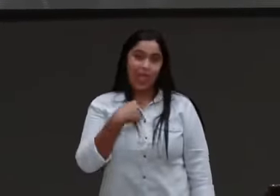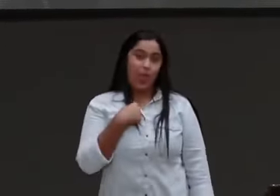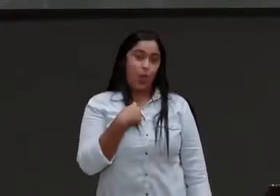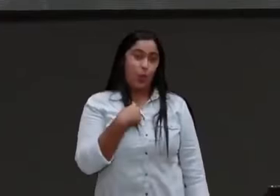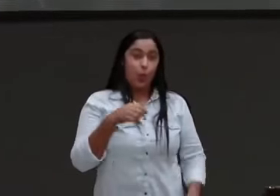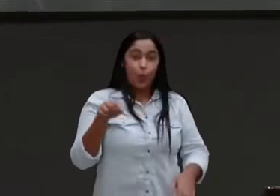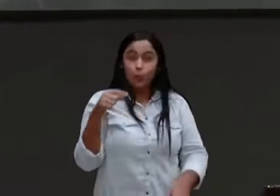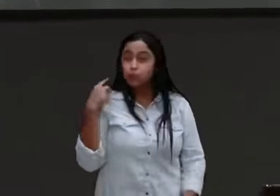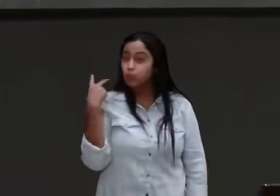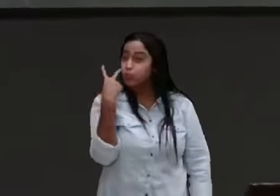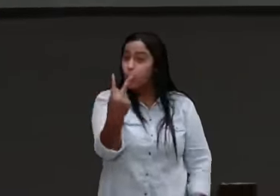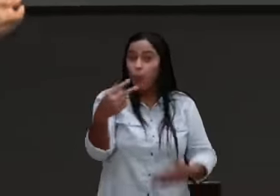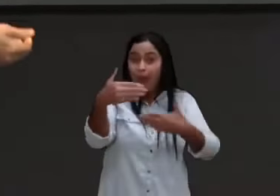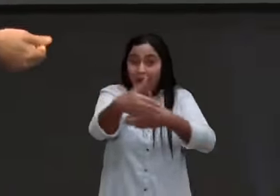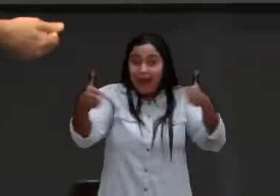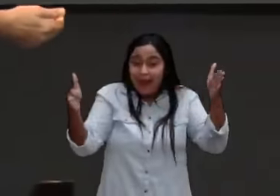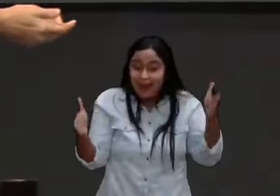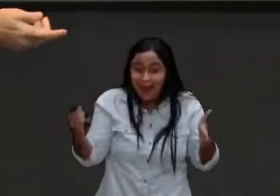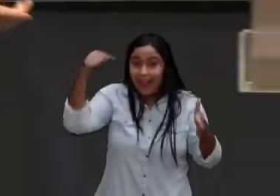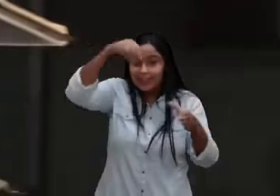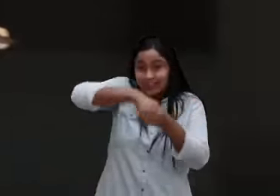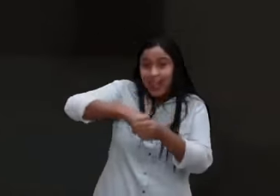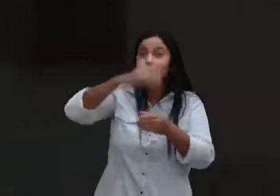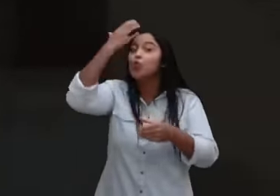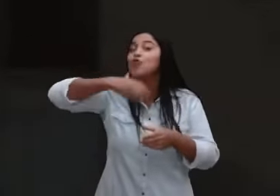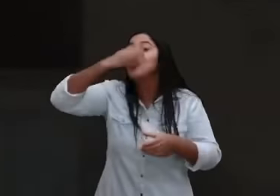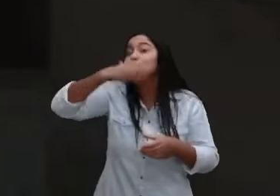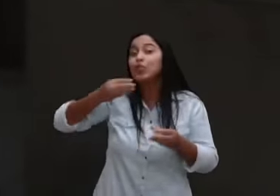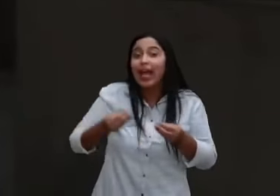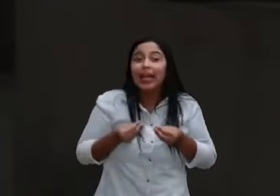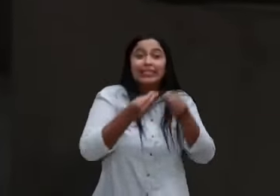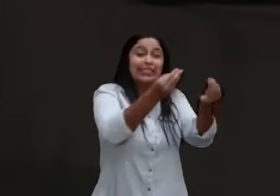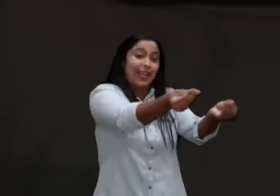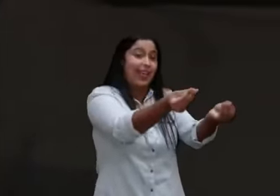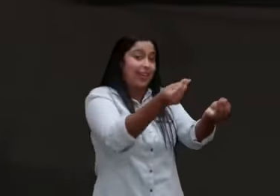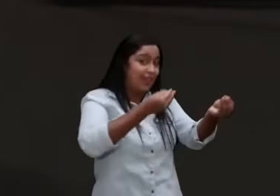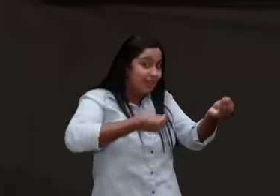78, minha mãe vai fazer agora 77,